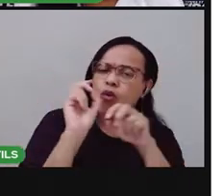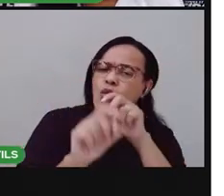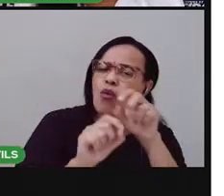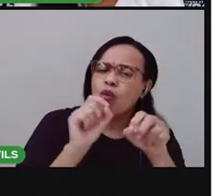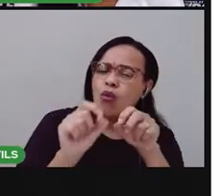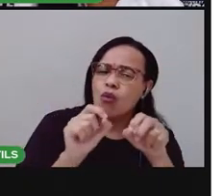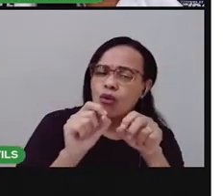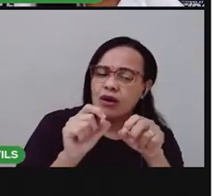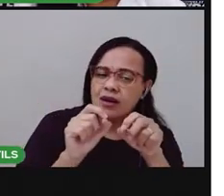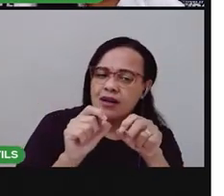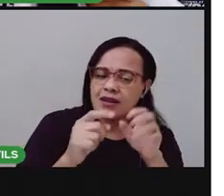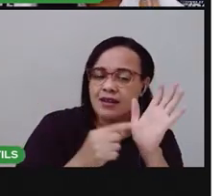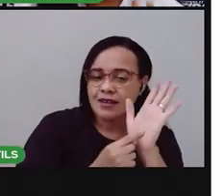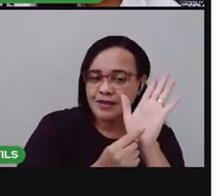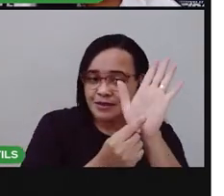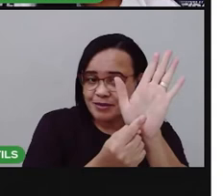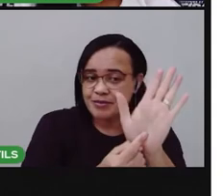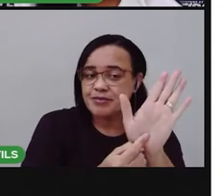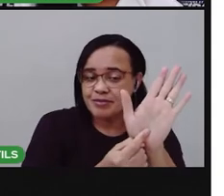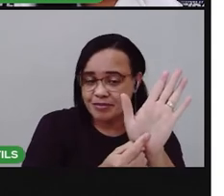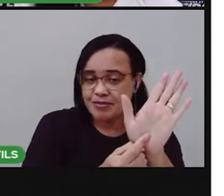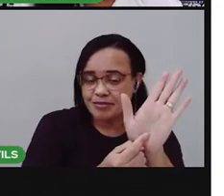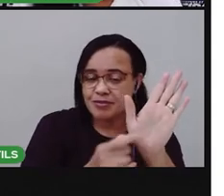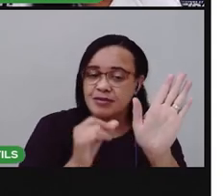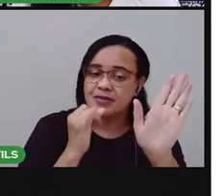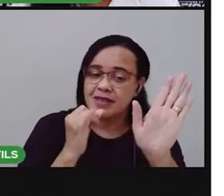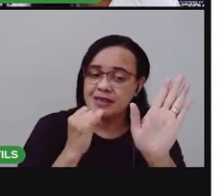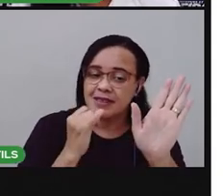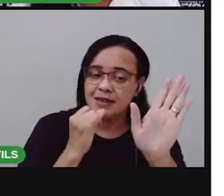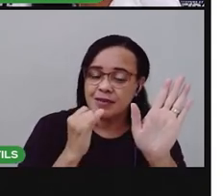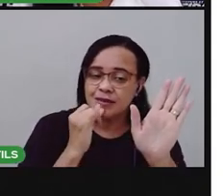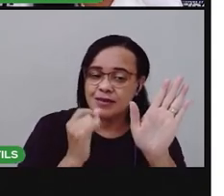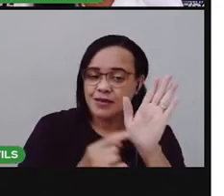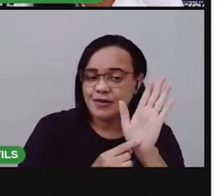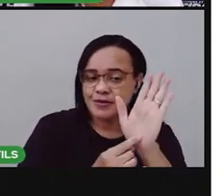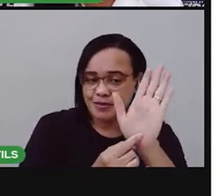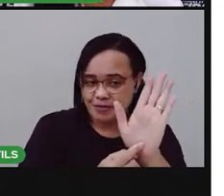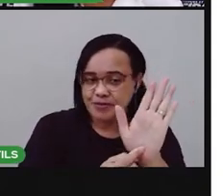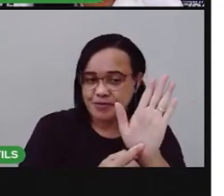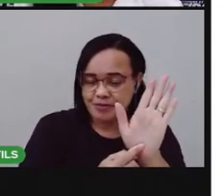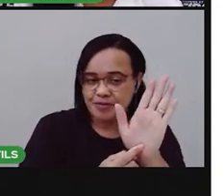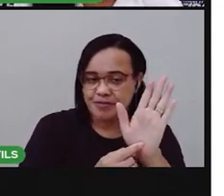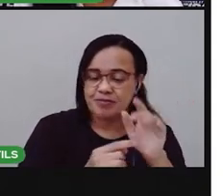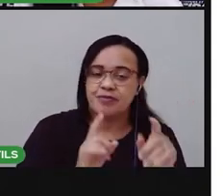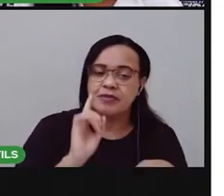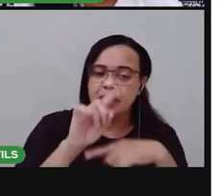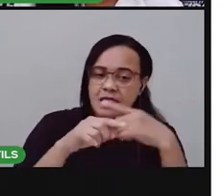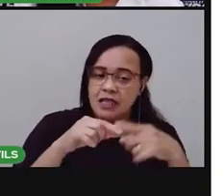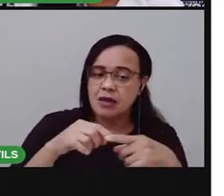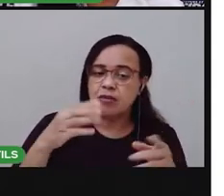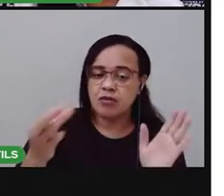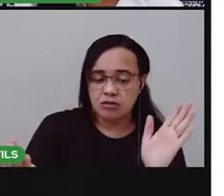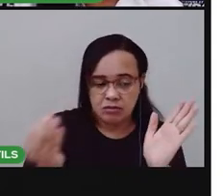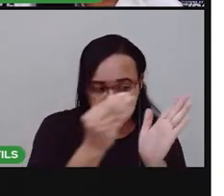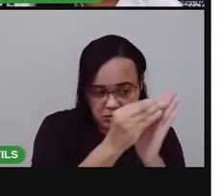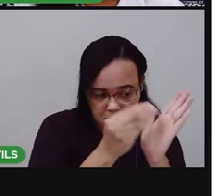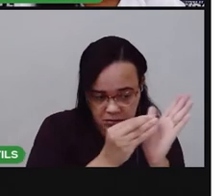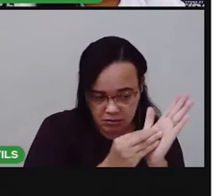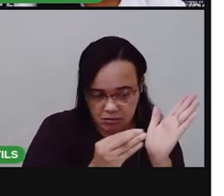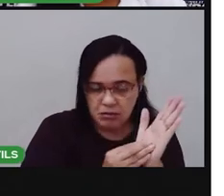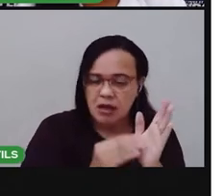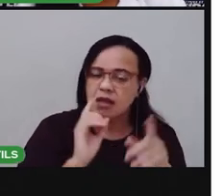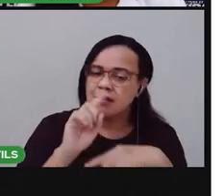Eu vou mostrar um exemplo e você pode preencher aí na sua casa, em outro